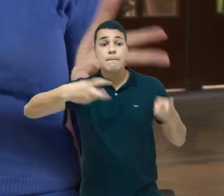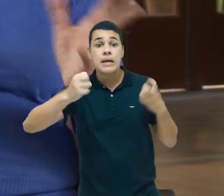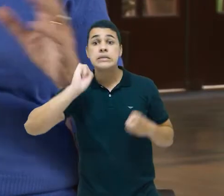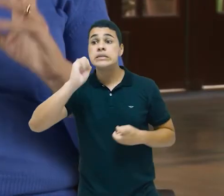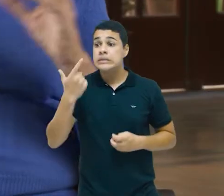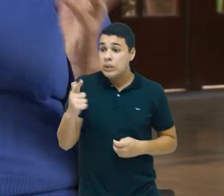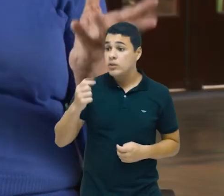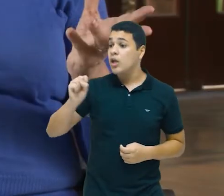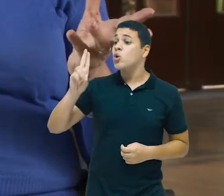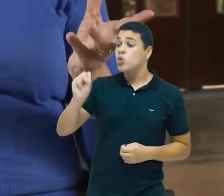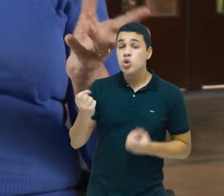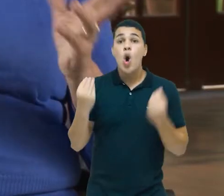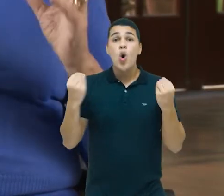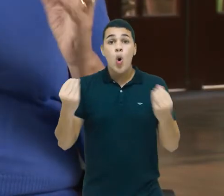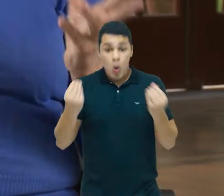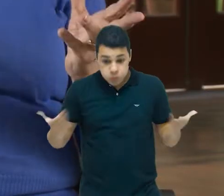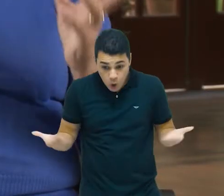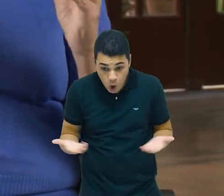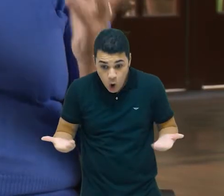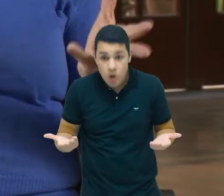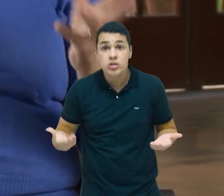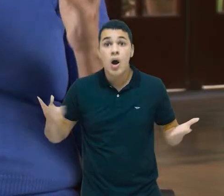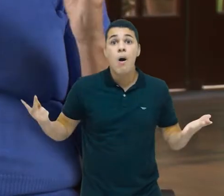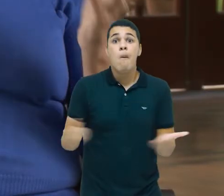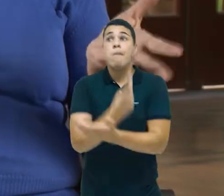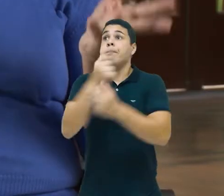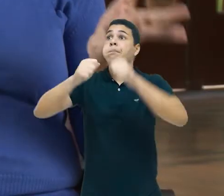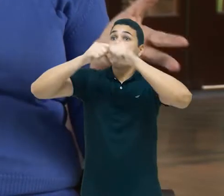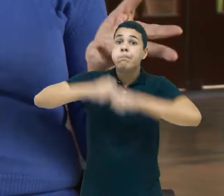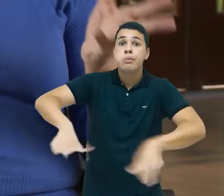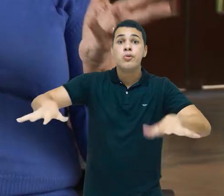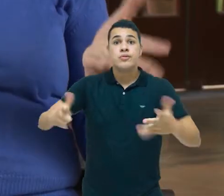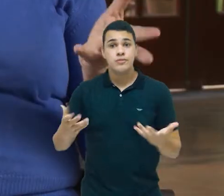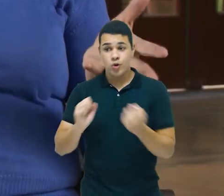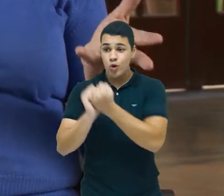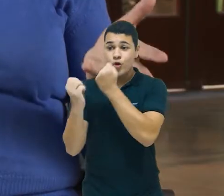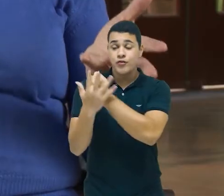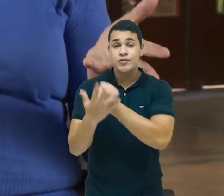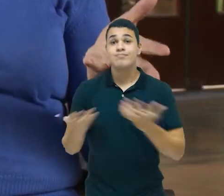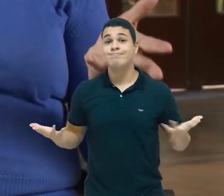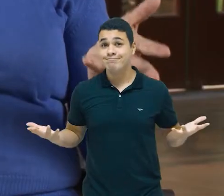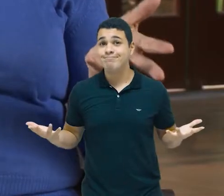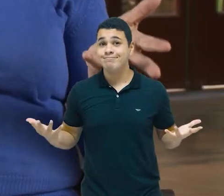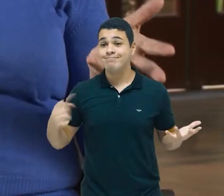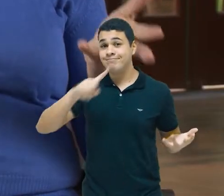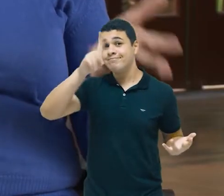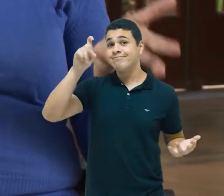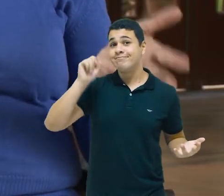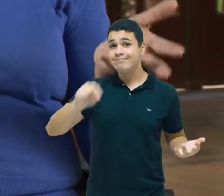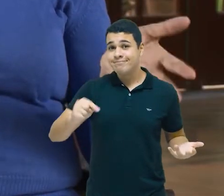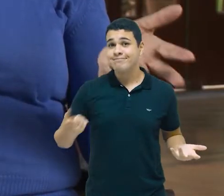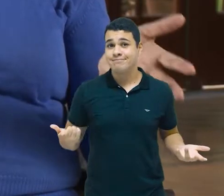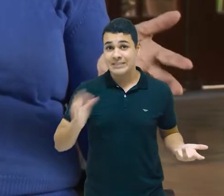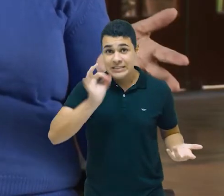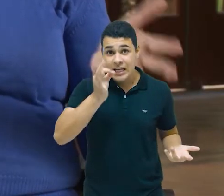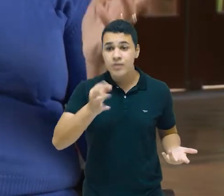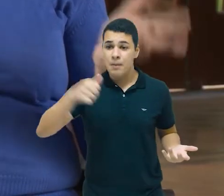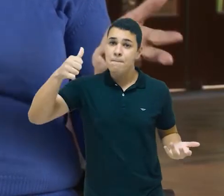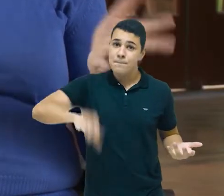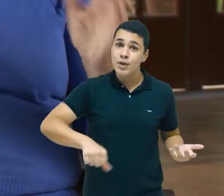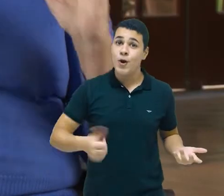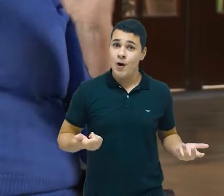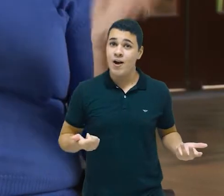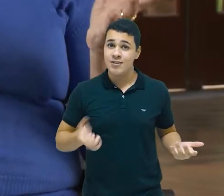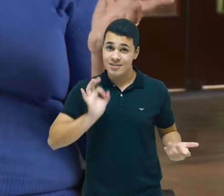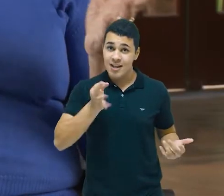SUS, como nós estaríamos diante dessa epidemia de Covid-19 no Brasil? Certamente muito pior.